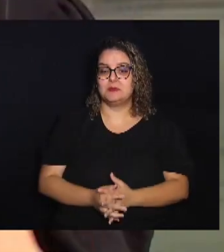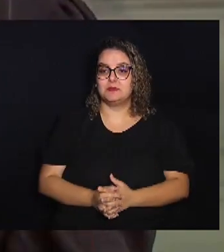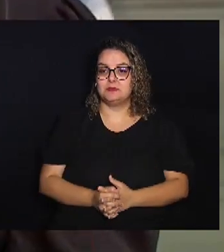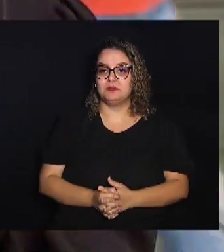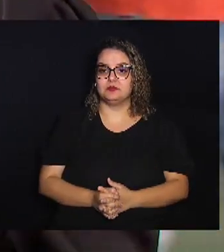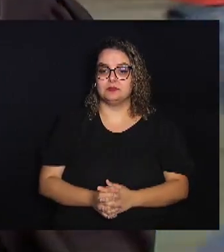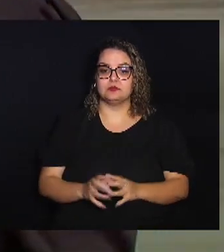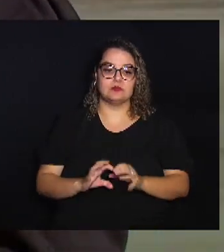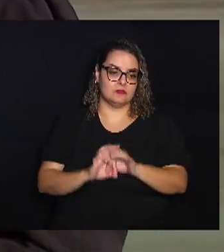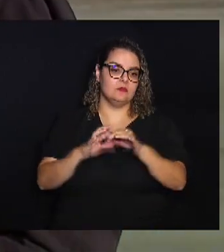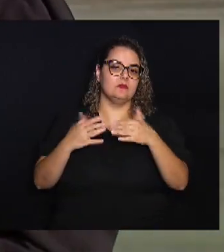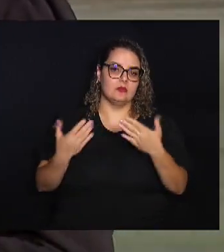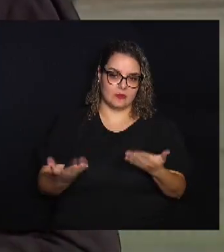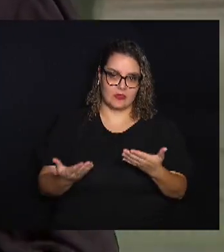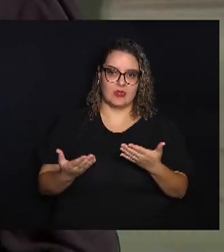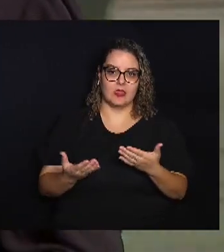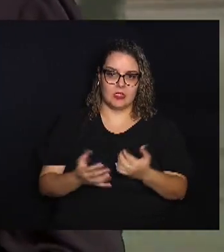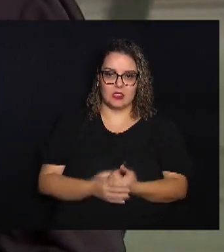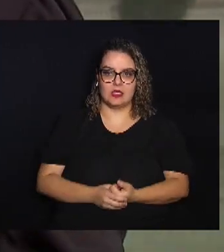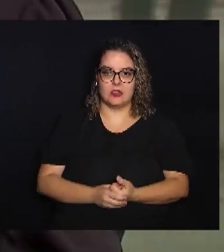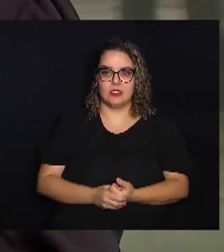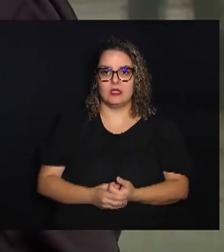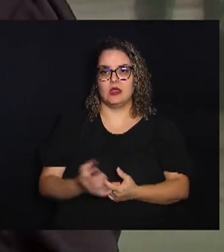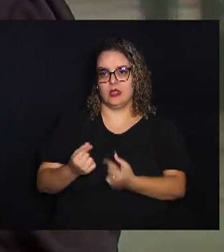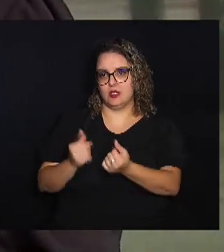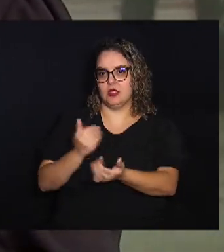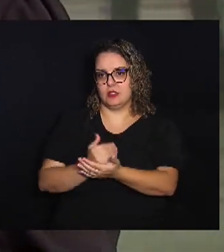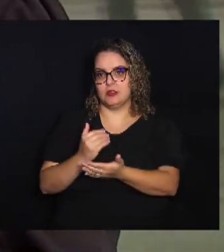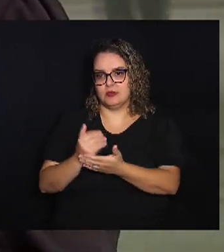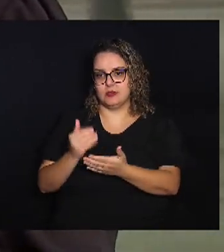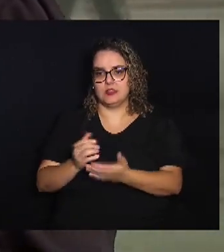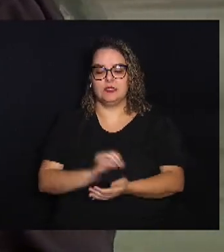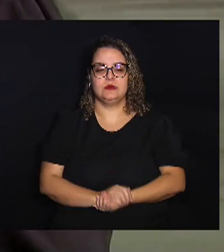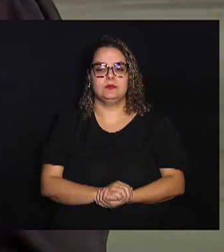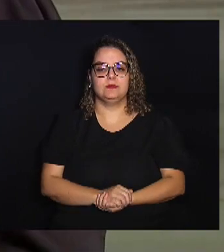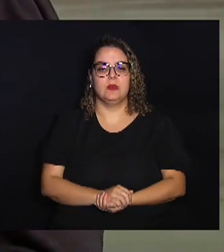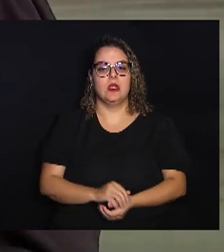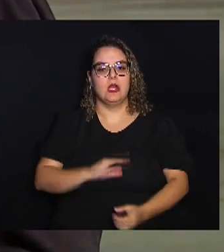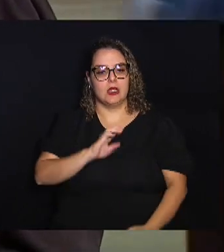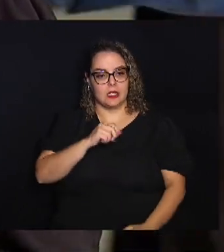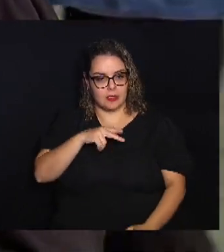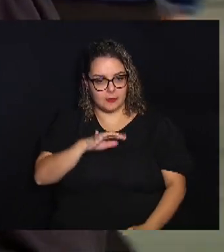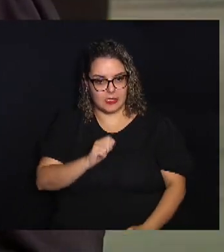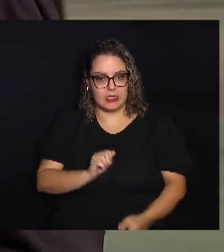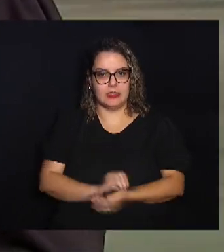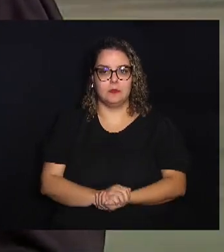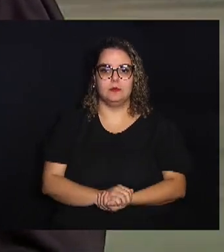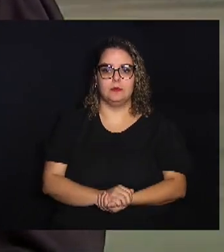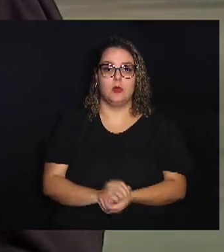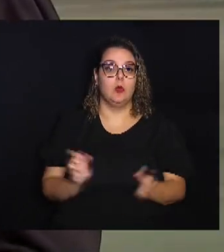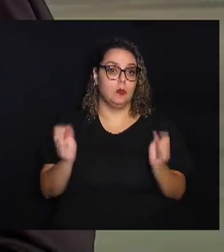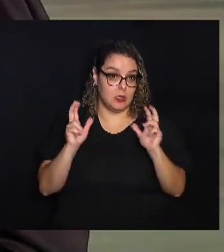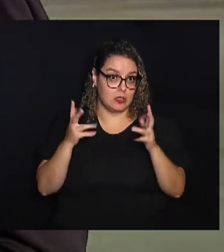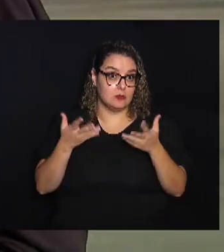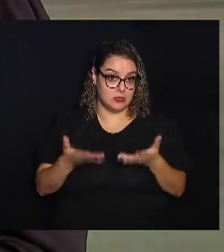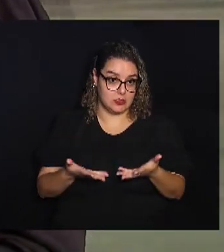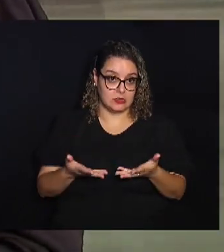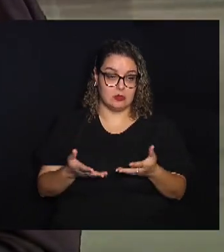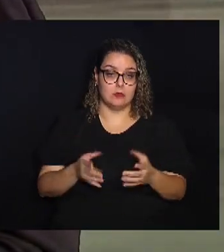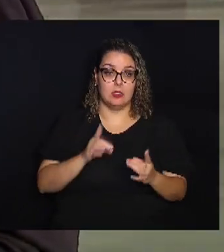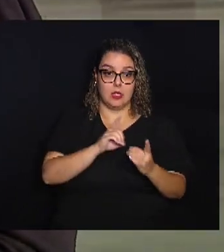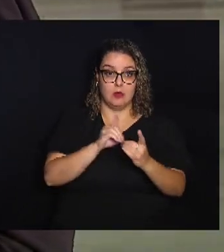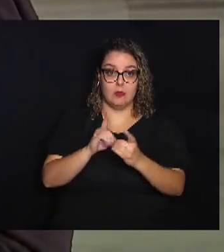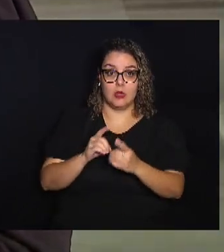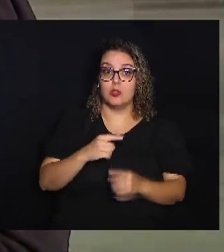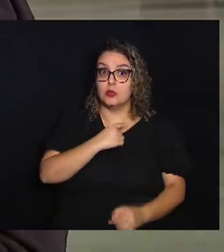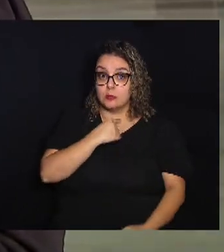e disponibilizando aqui então esse crédito, financiamentos Camila, uma atenção aqui que a gente tem que dar é sobre um